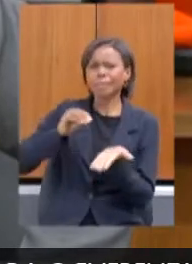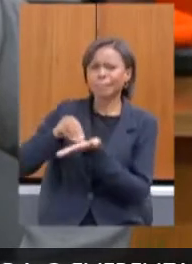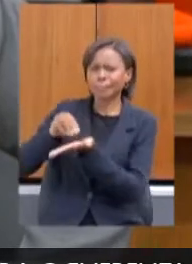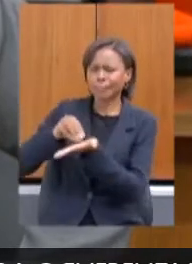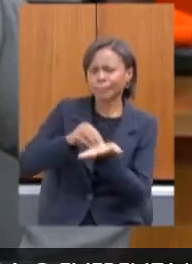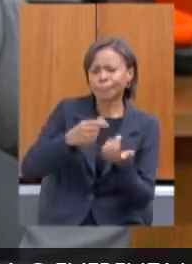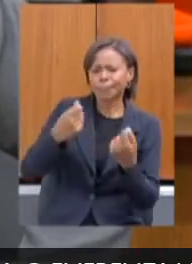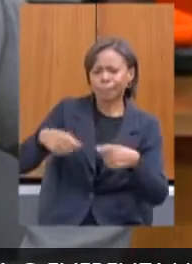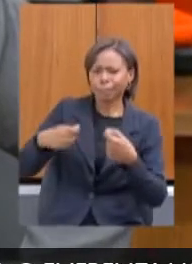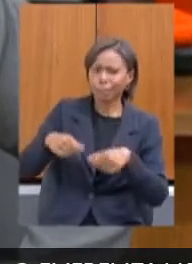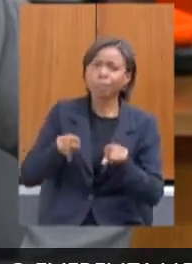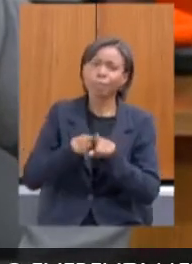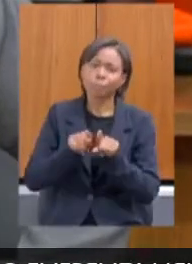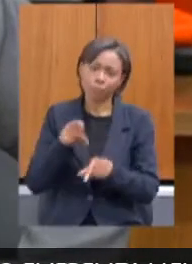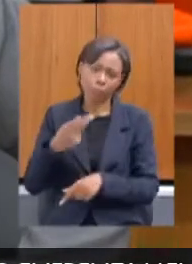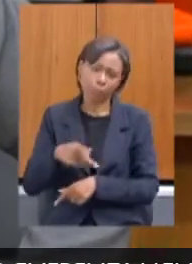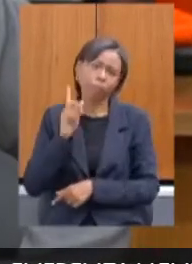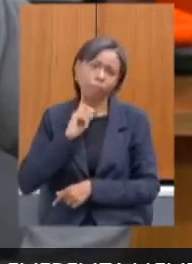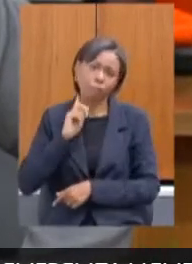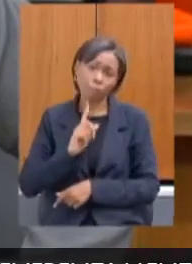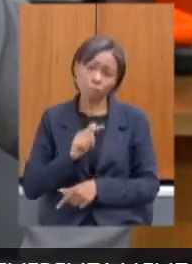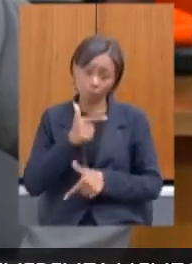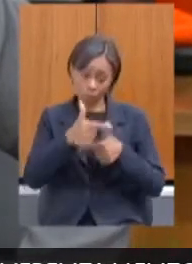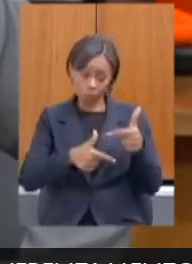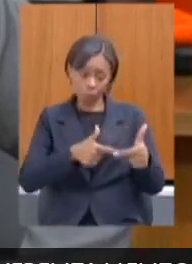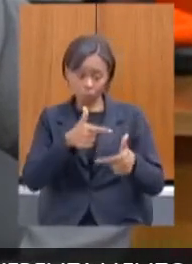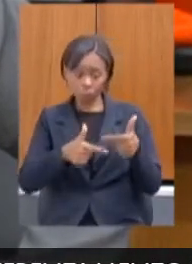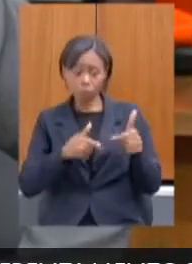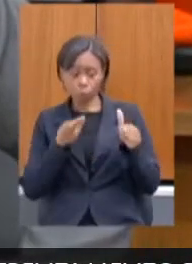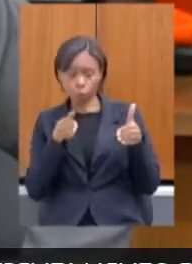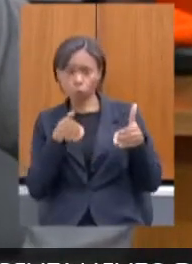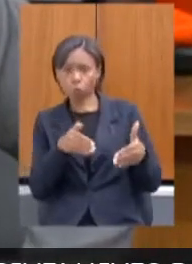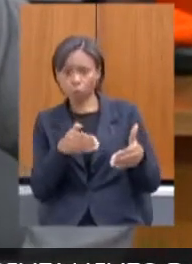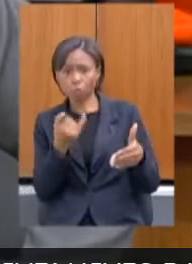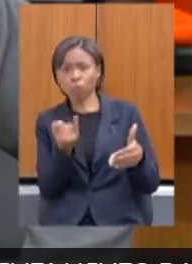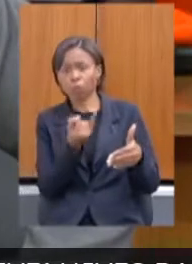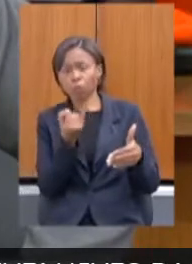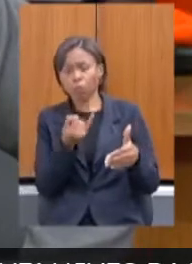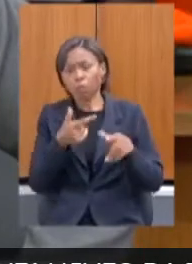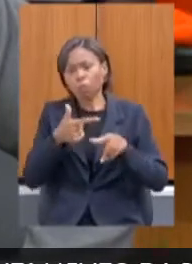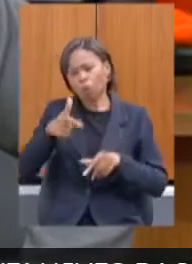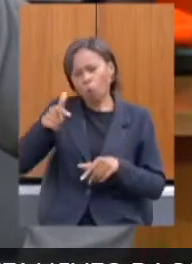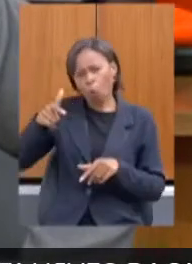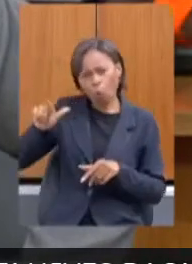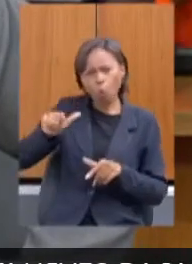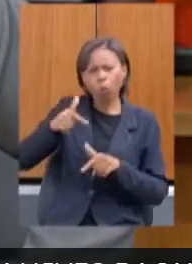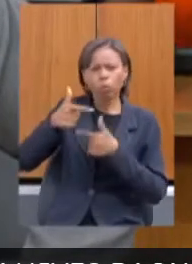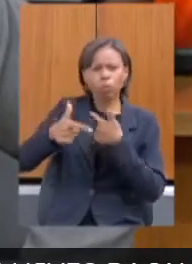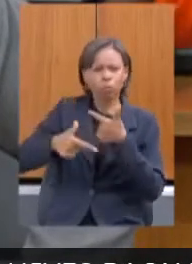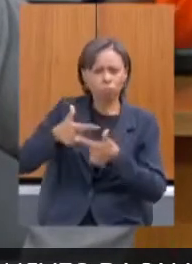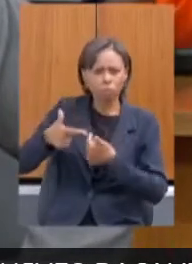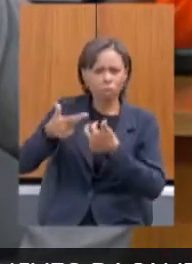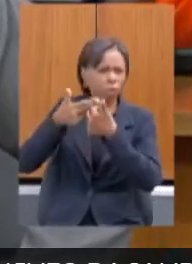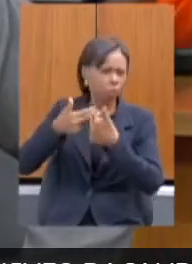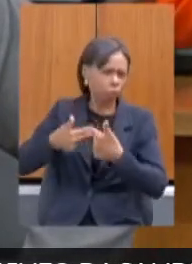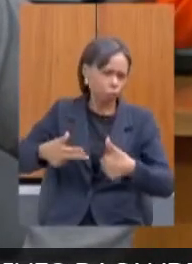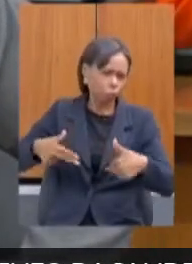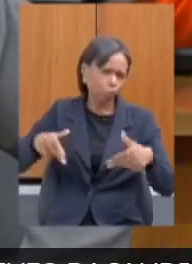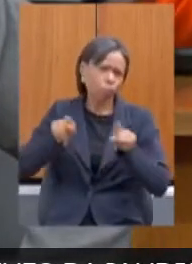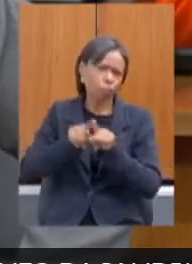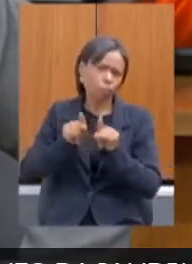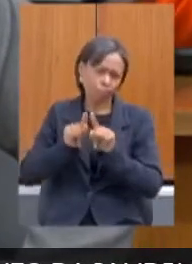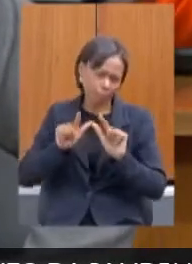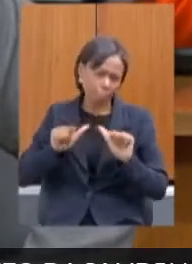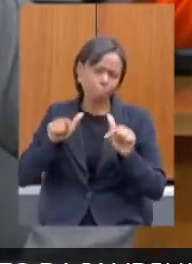e por isso a atuação é tão importante. O emprego é um foco importante, mas toda essa atuação, como já foi mencionada por vários programas aqui, são